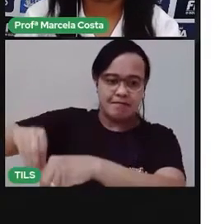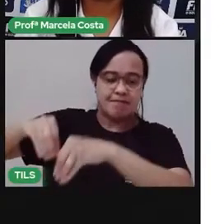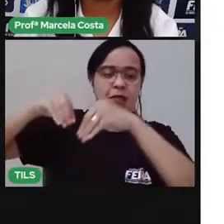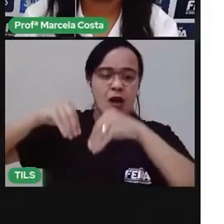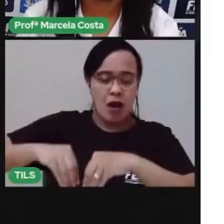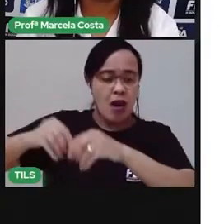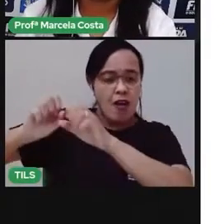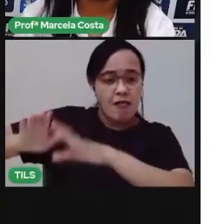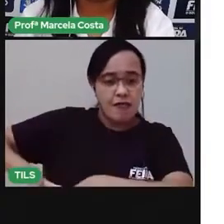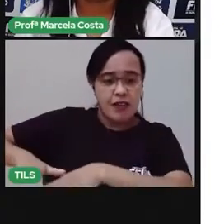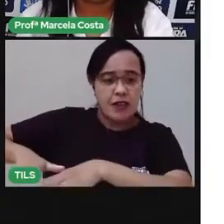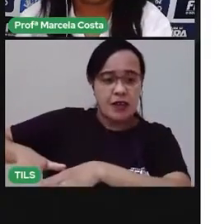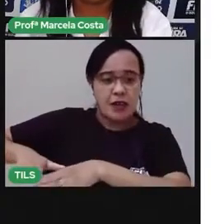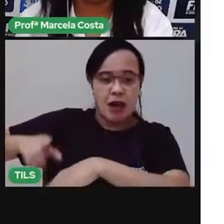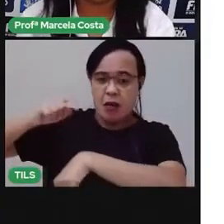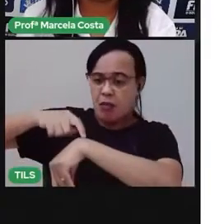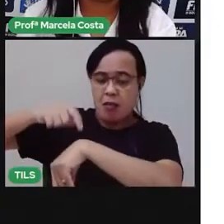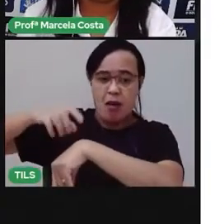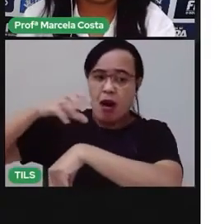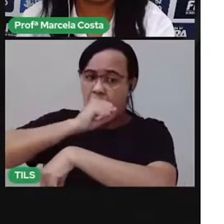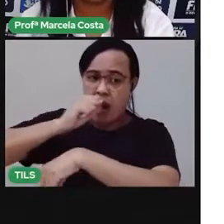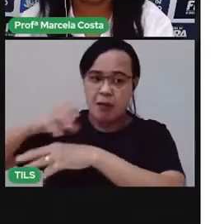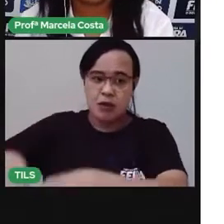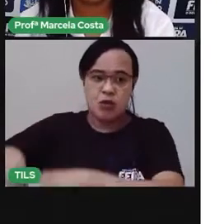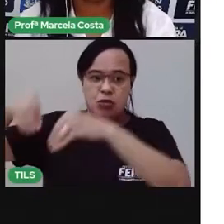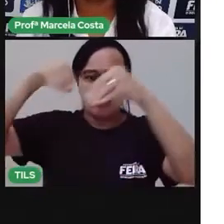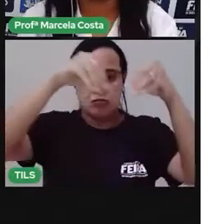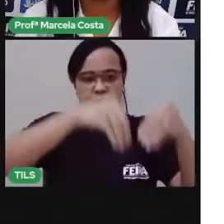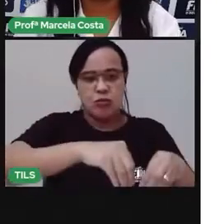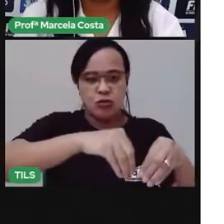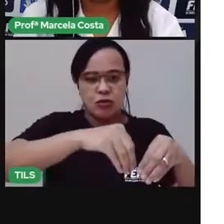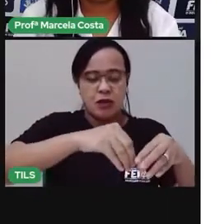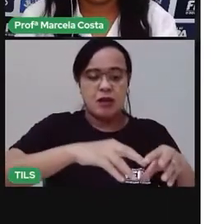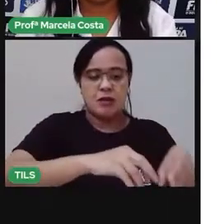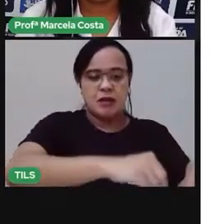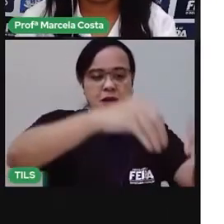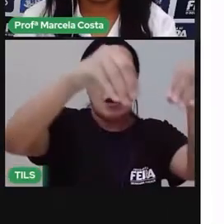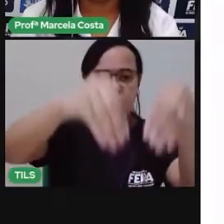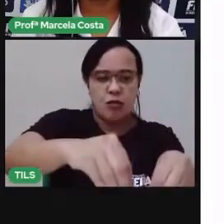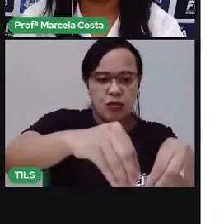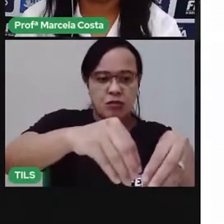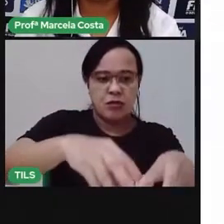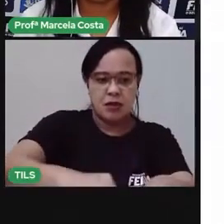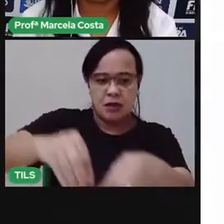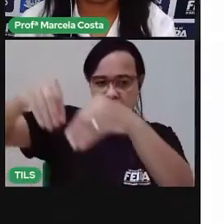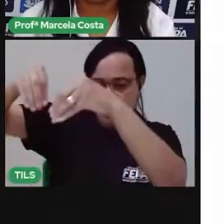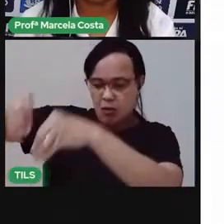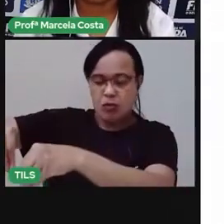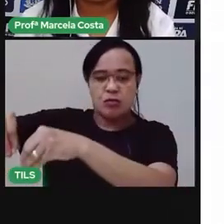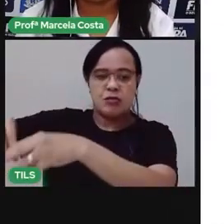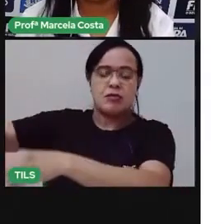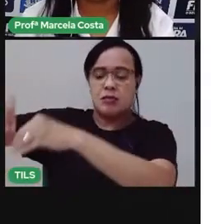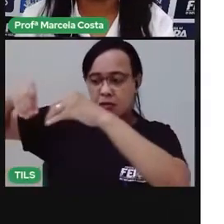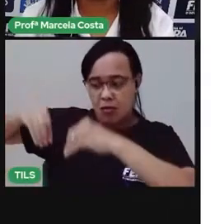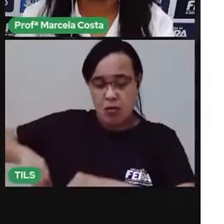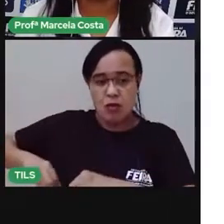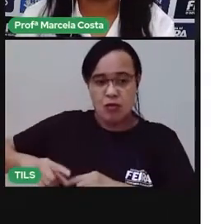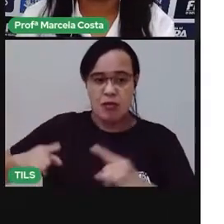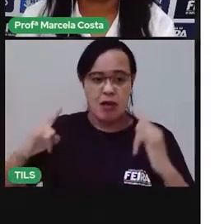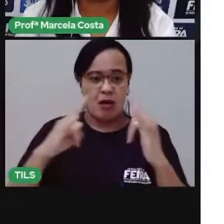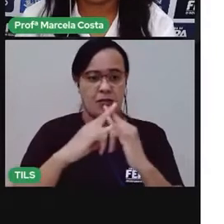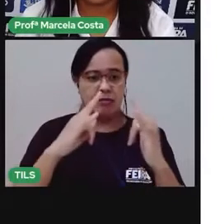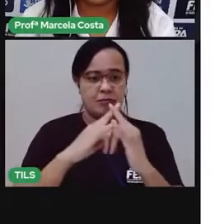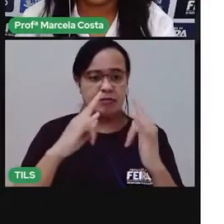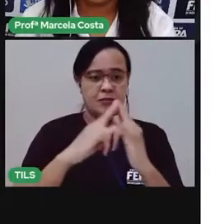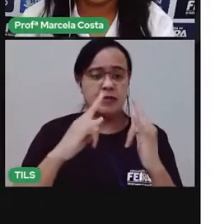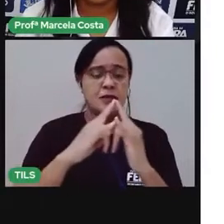momento, eles estão em um ambiente diferente, uma cidade diferente. Então, eles se organizam em tendas, que são como se